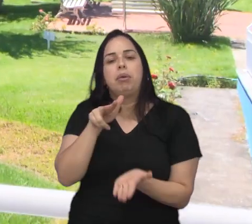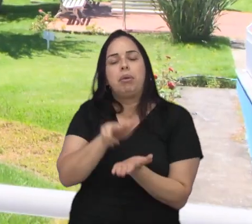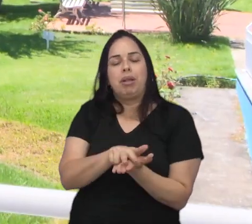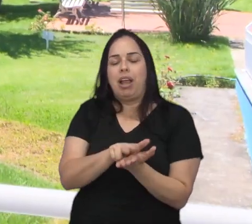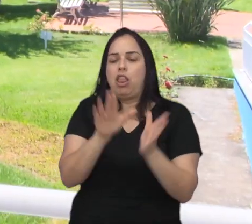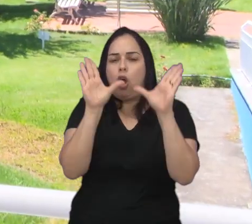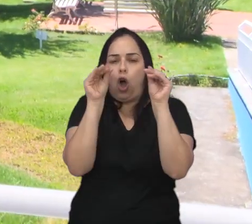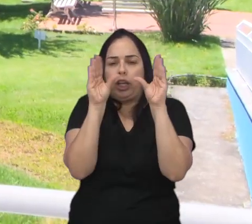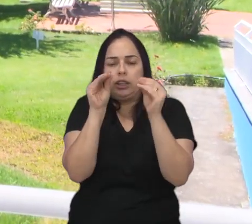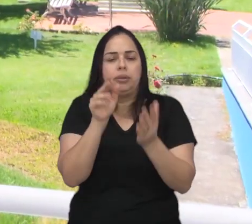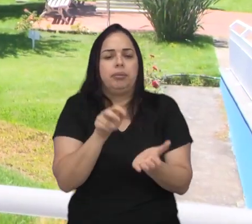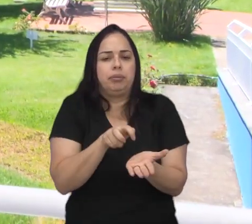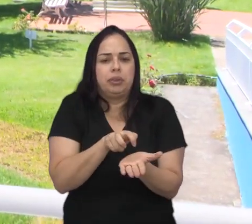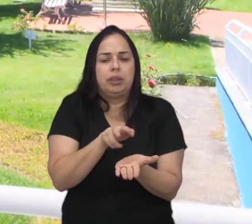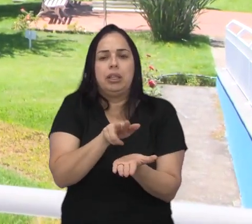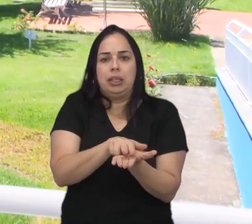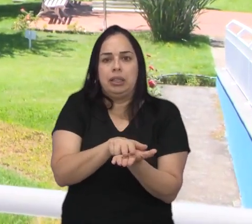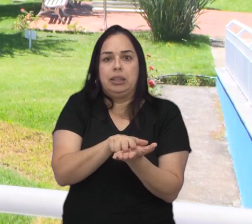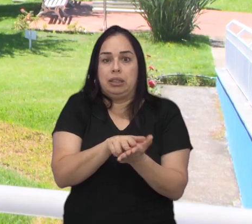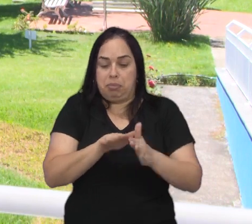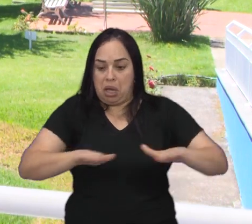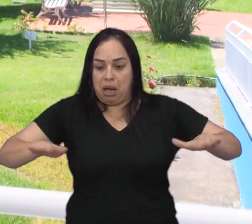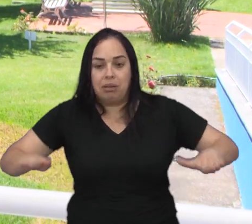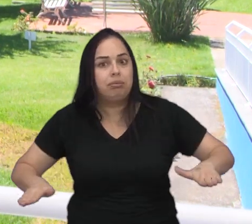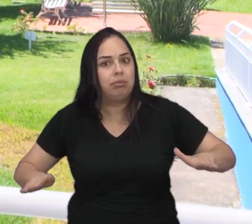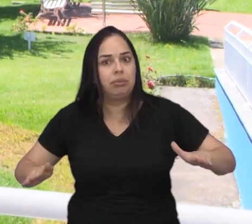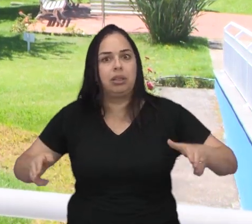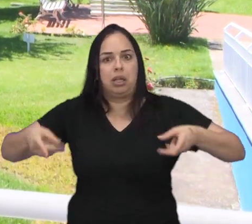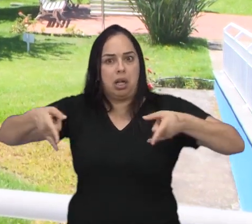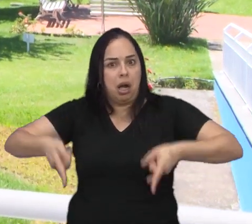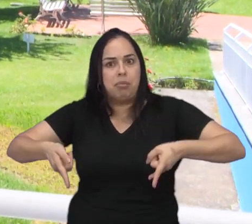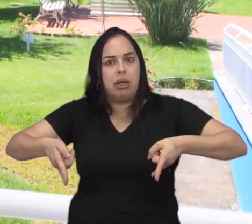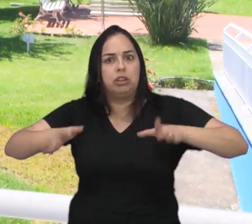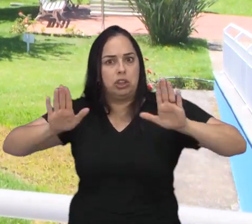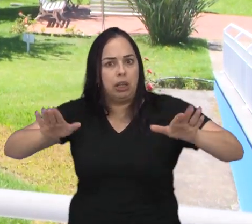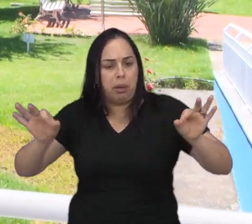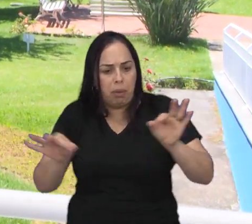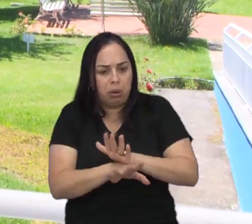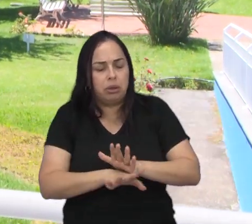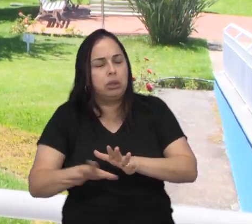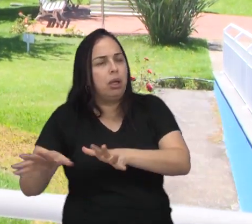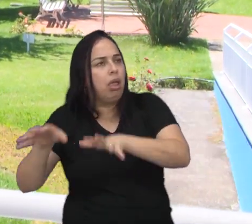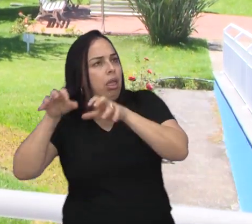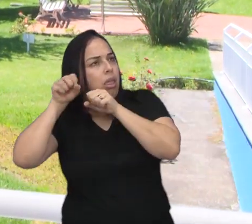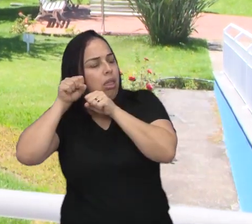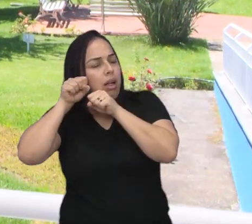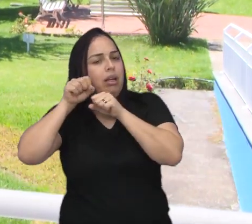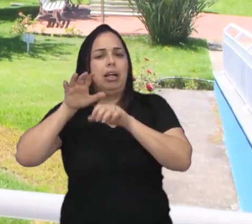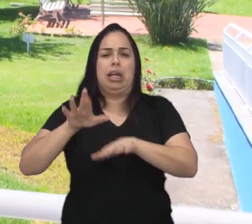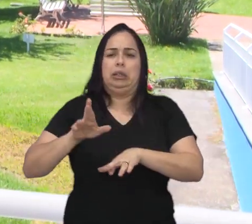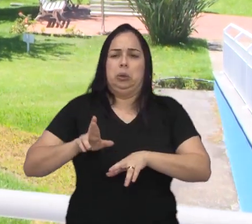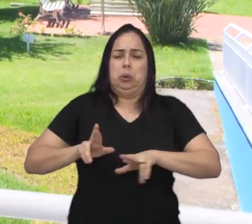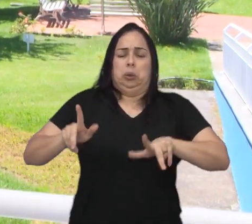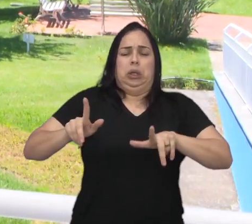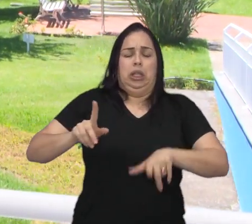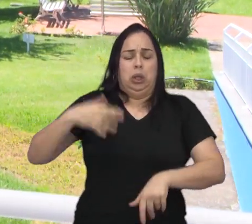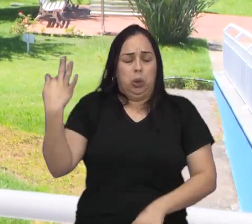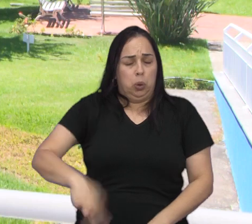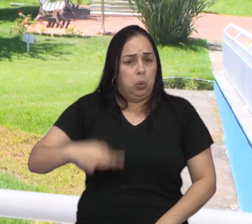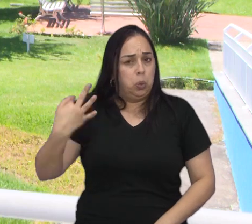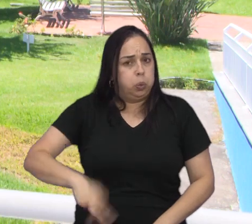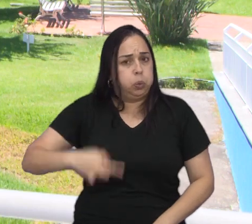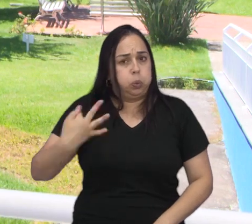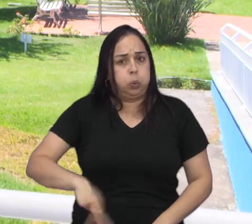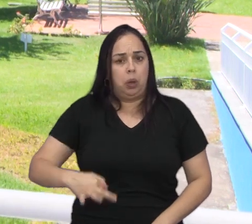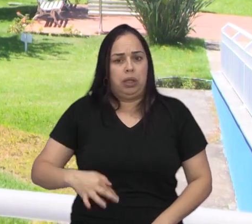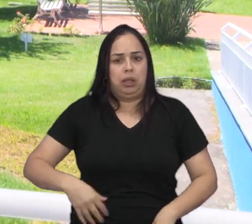deitado em casa numa noite, foi em cima da minha cama mesmo, já estava pronto para dormir. Então a dor é diferenciada, porque é uma dor